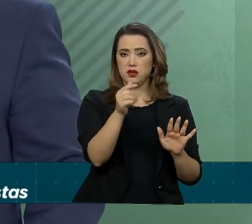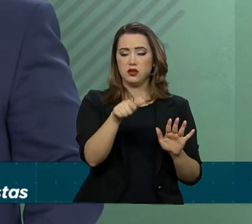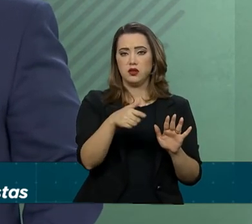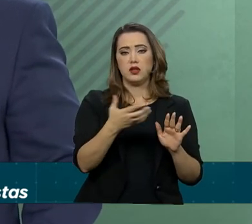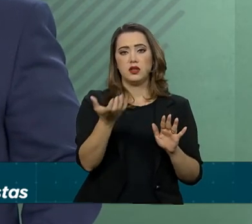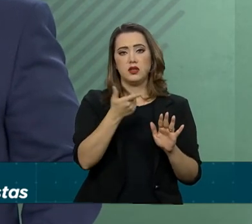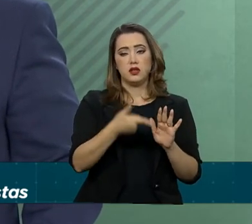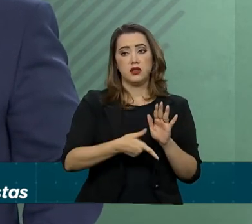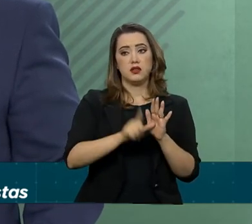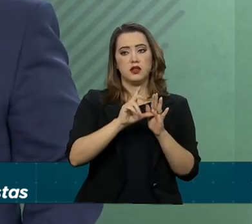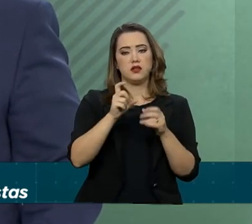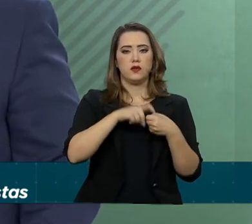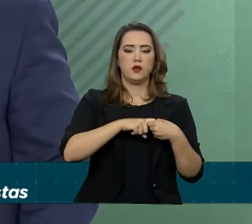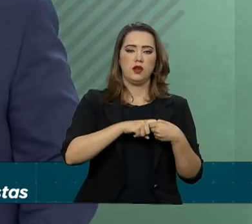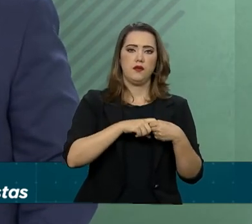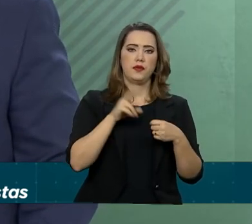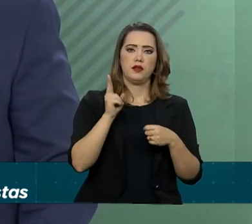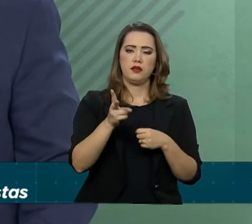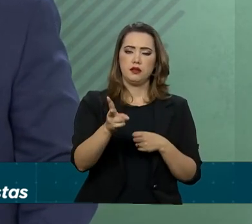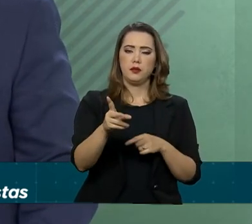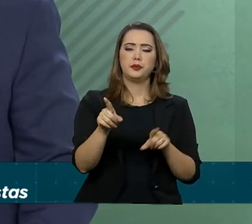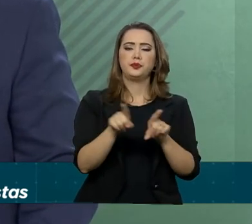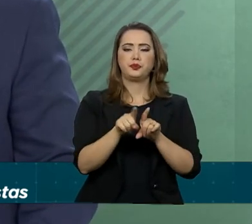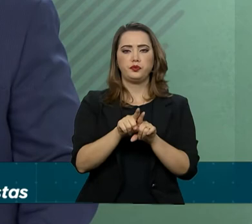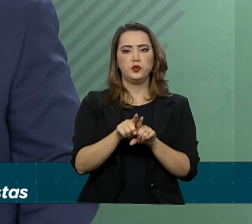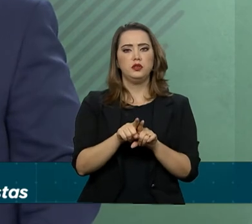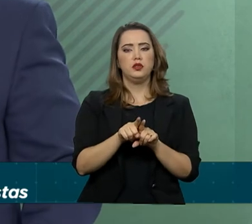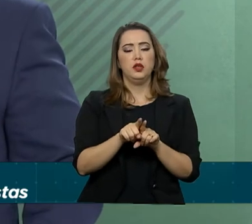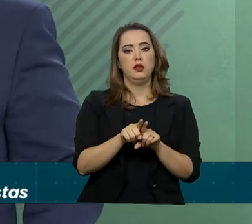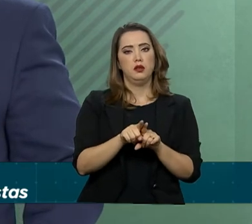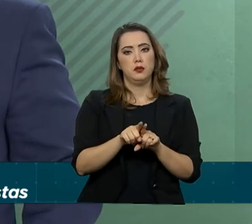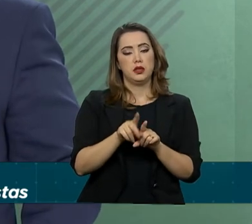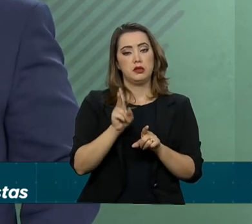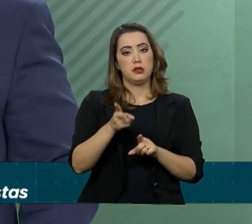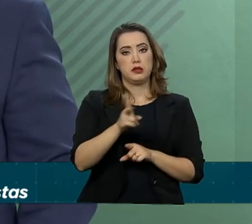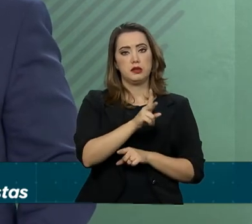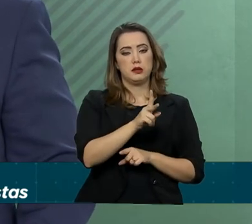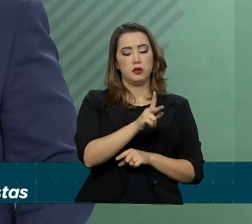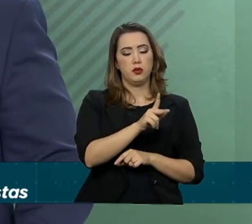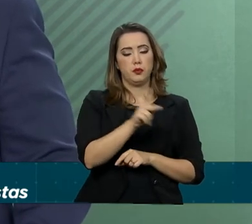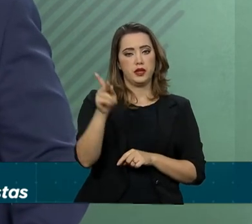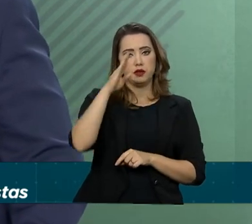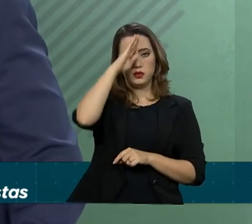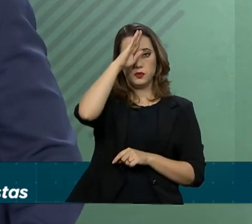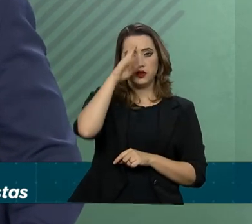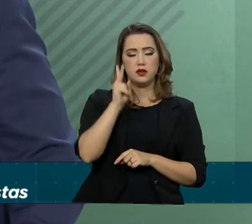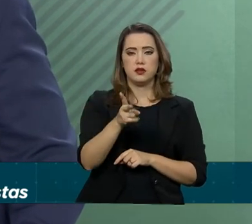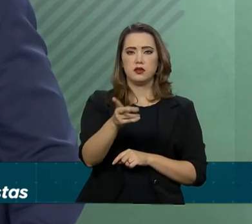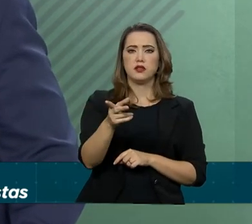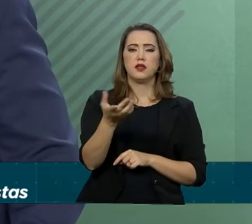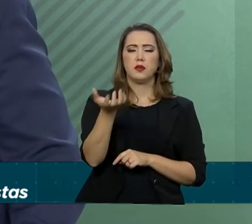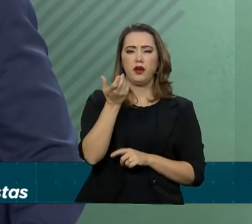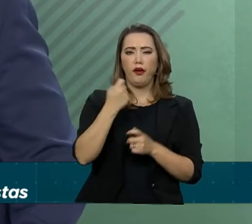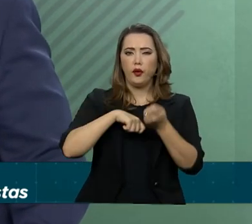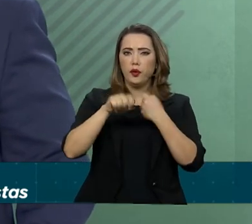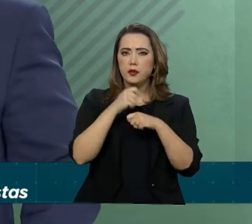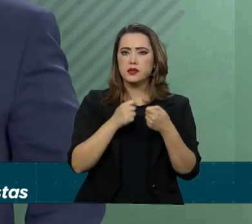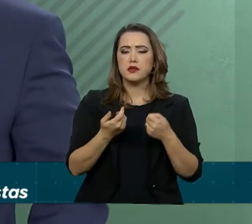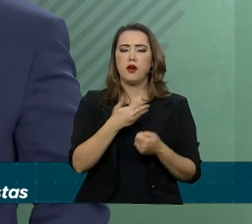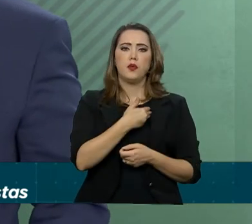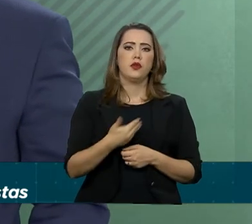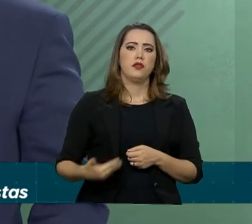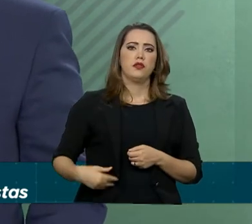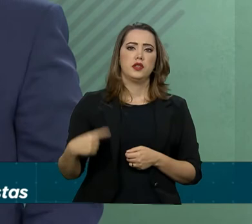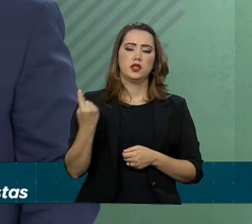antecipou. E mais, sempre o presidente também tem a preocupação com a economia para o erário público. Então,